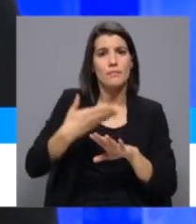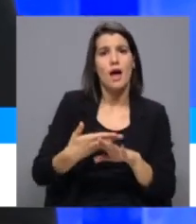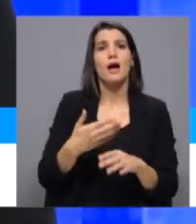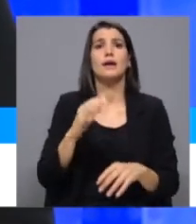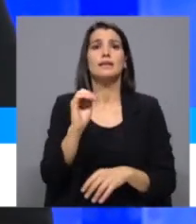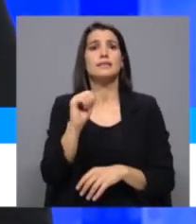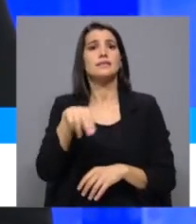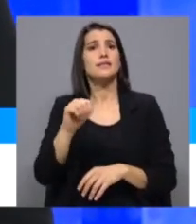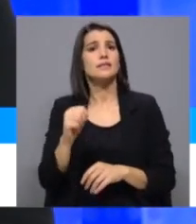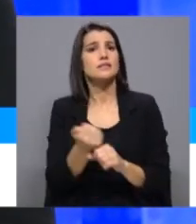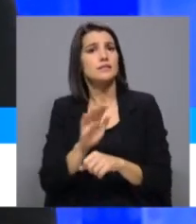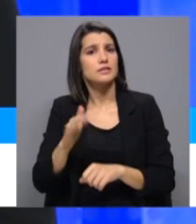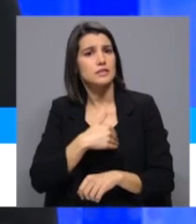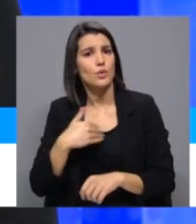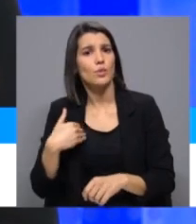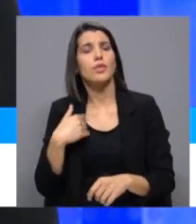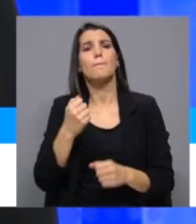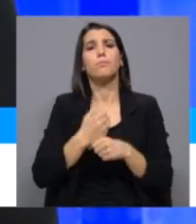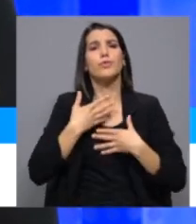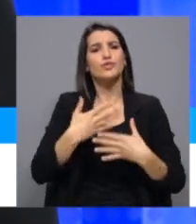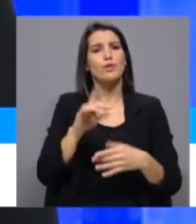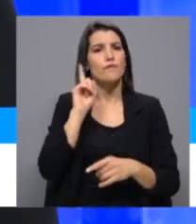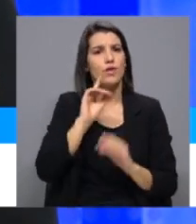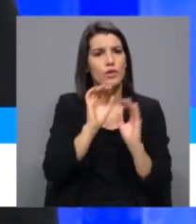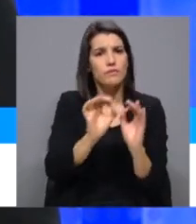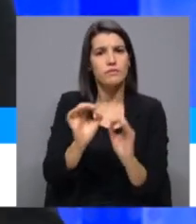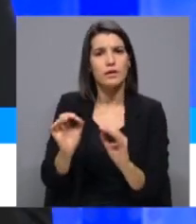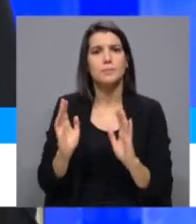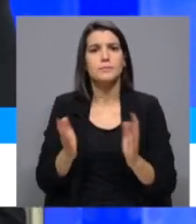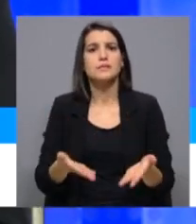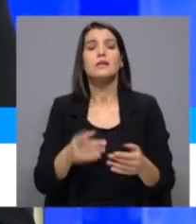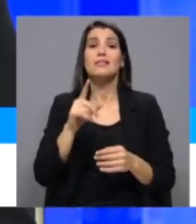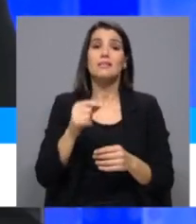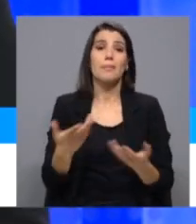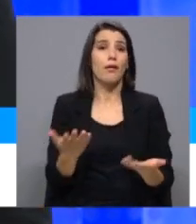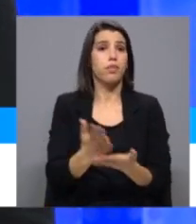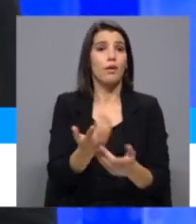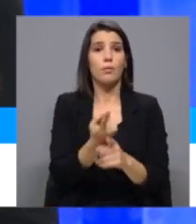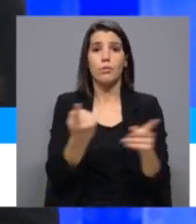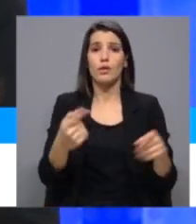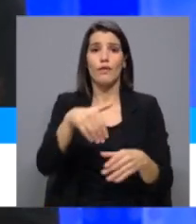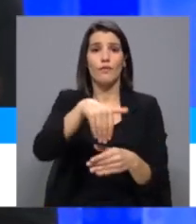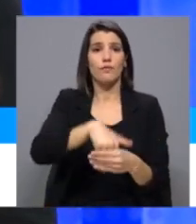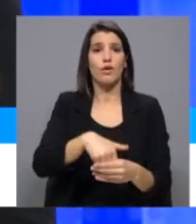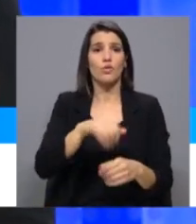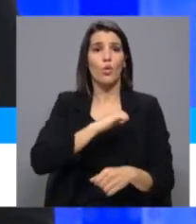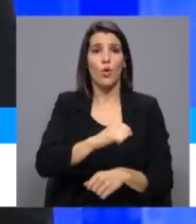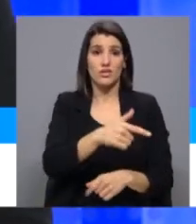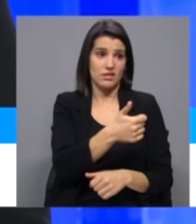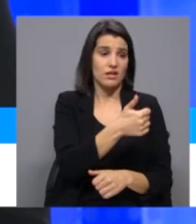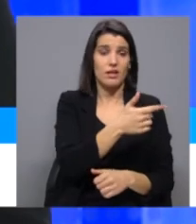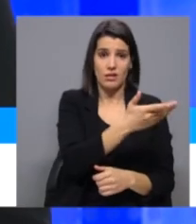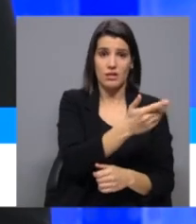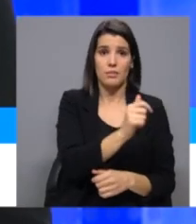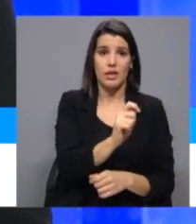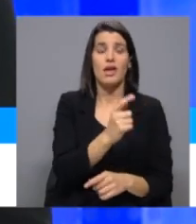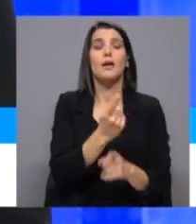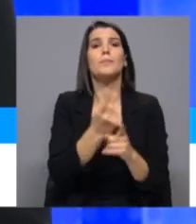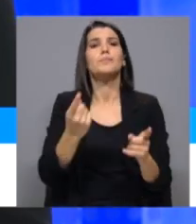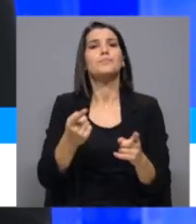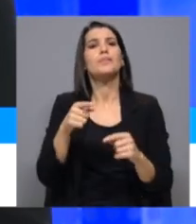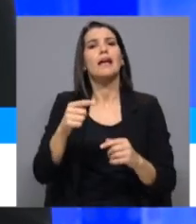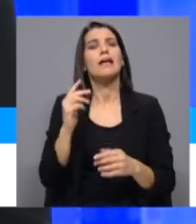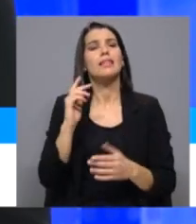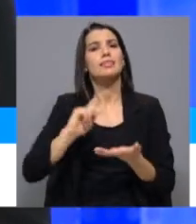valorização dos seus profissionais, ficou pelo caminho e pelo facto também do Bloco ter votado contra a possibilidade de repormos a carreira dos técnicos